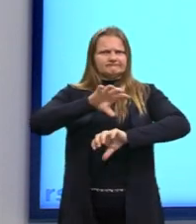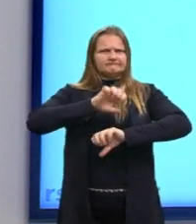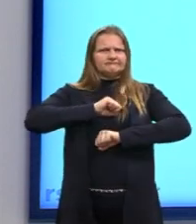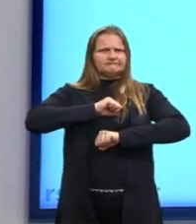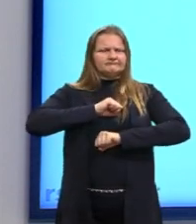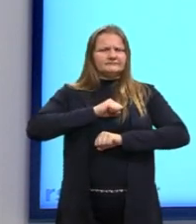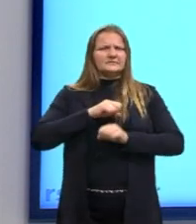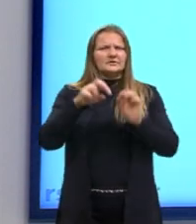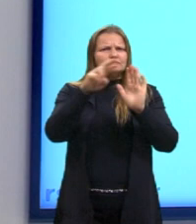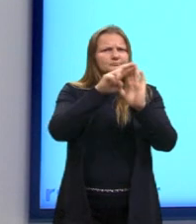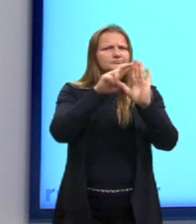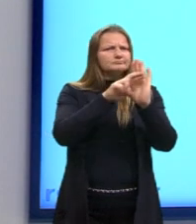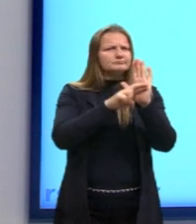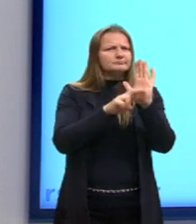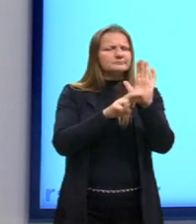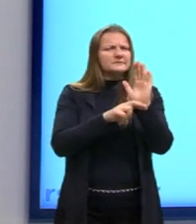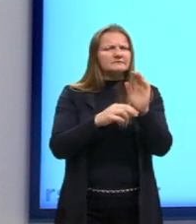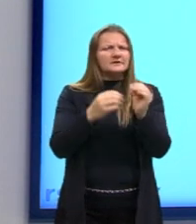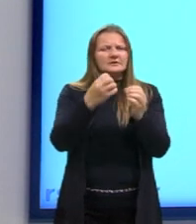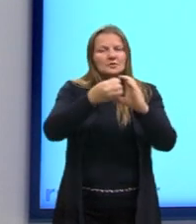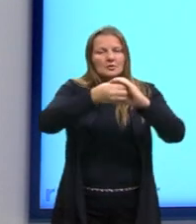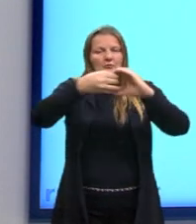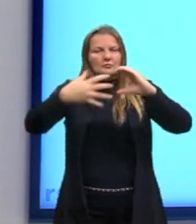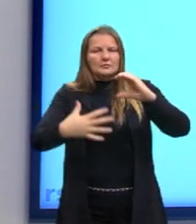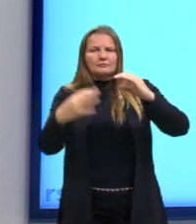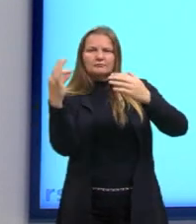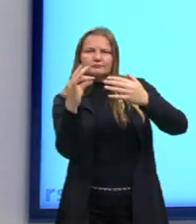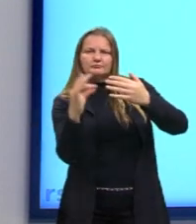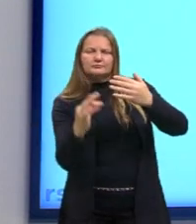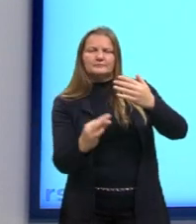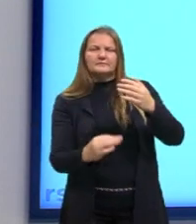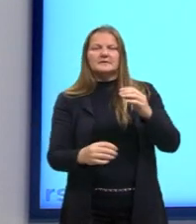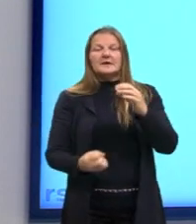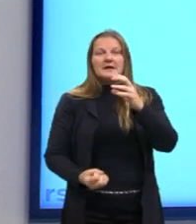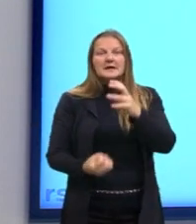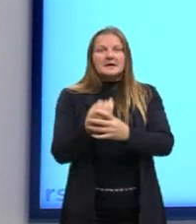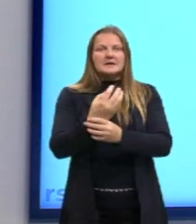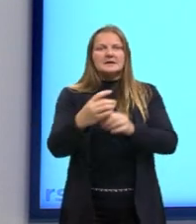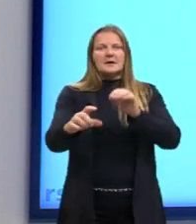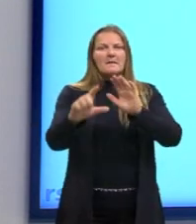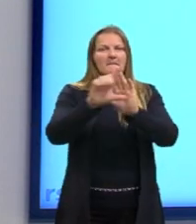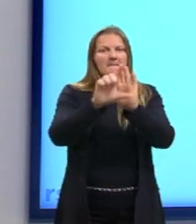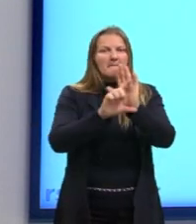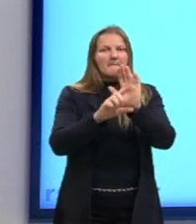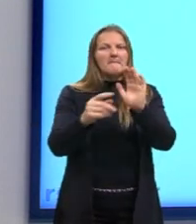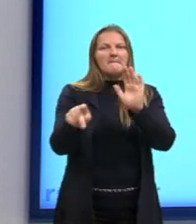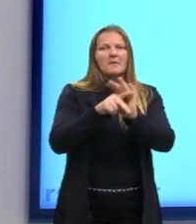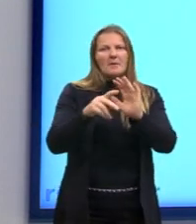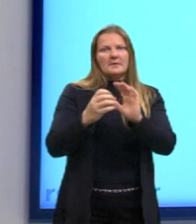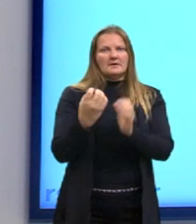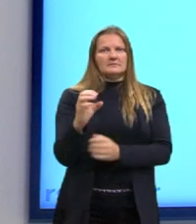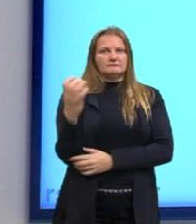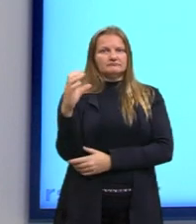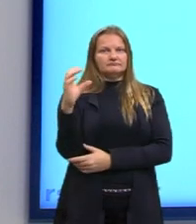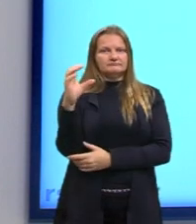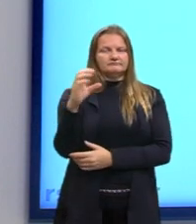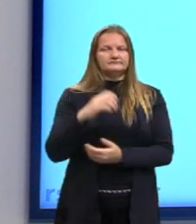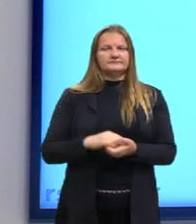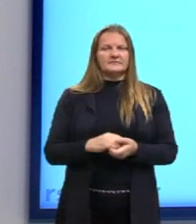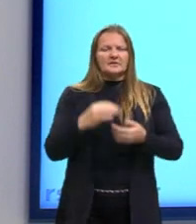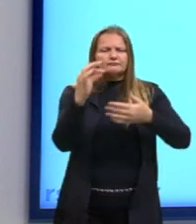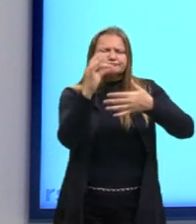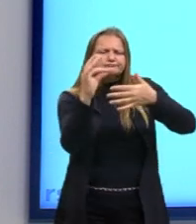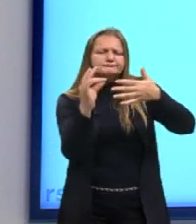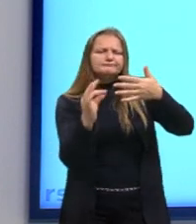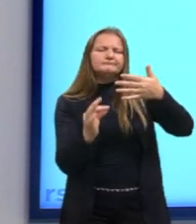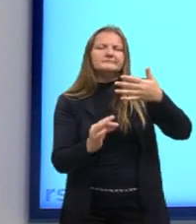regulares, ela vai classificar e formula leis científicas, né? Ó, a Covid apresenta esses e esses